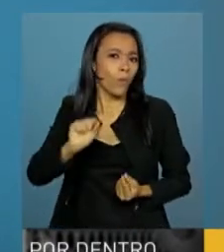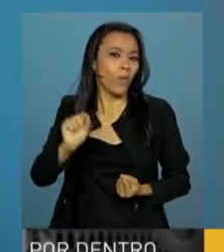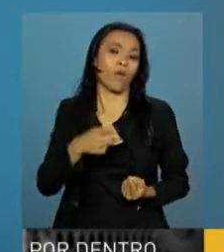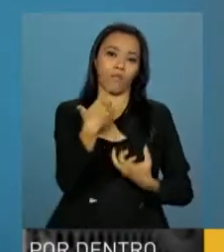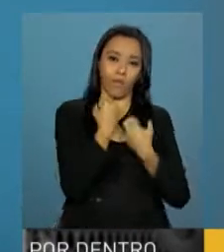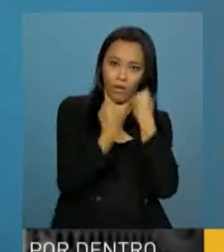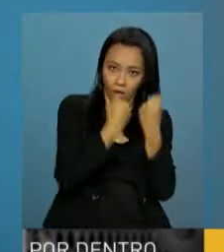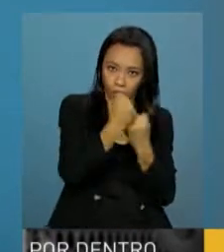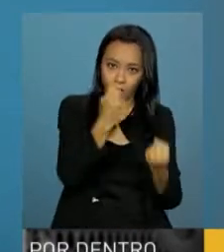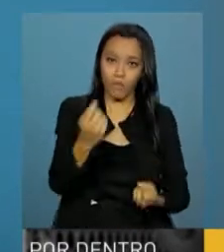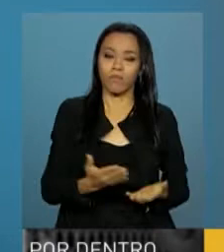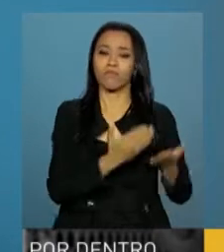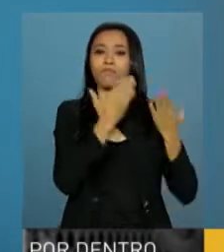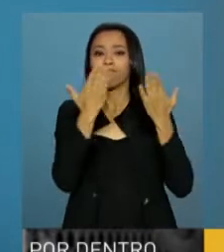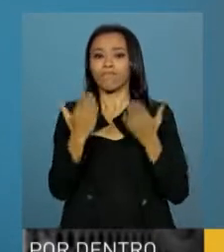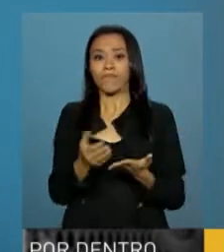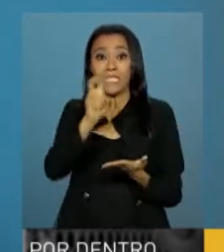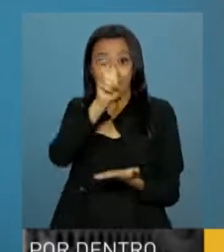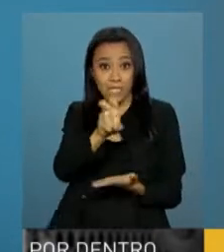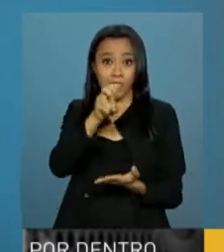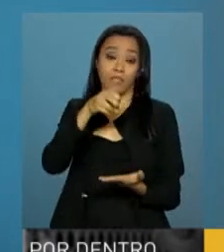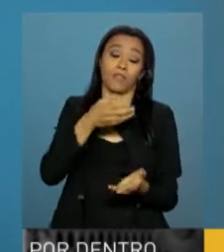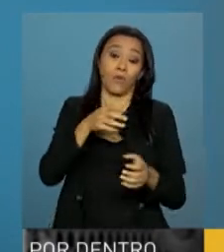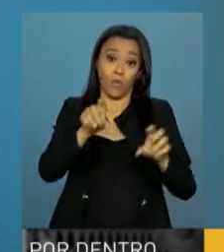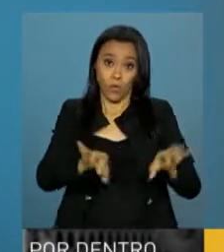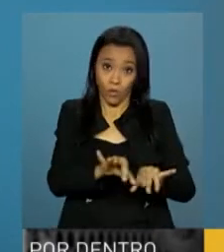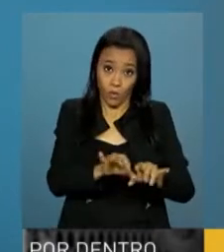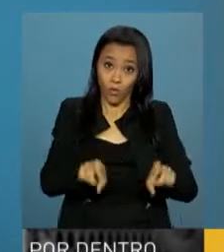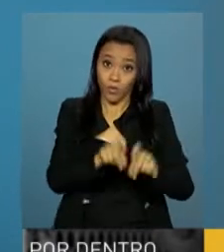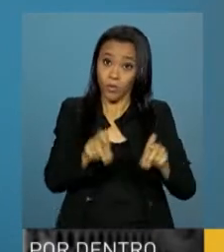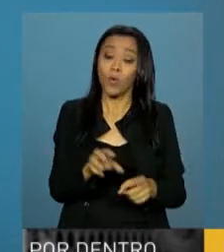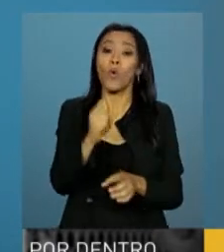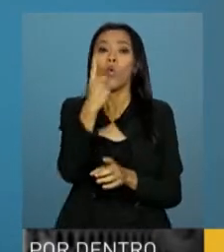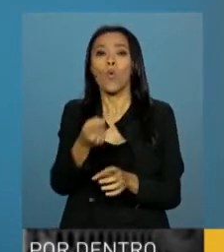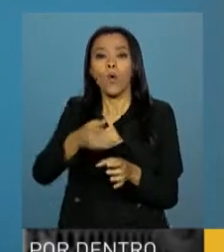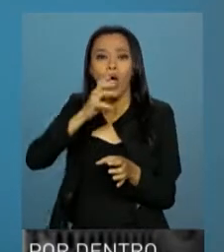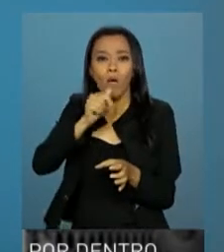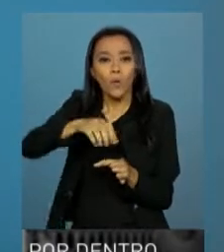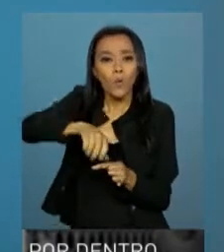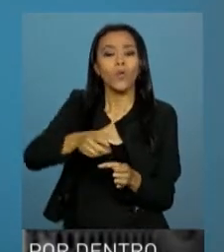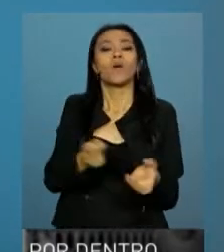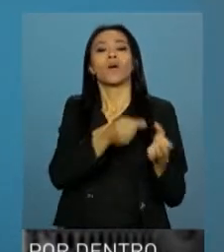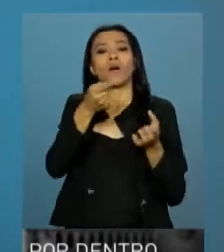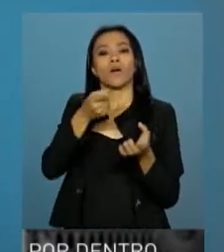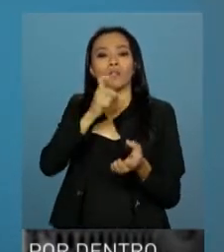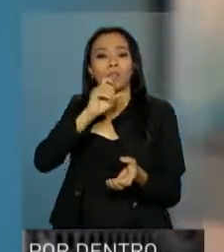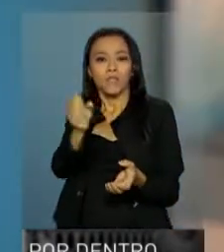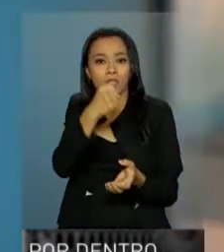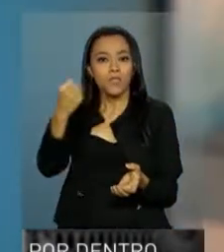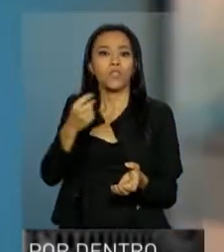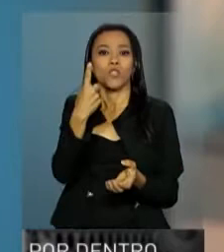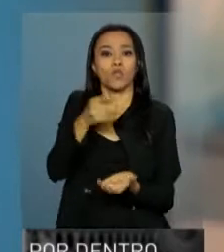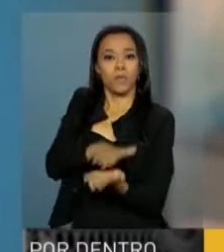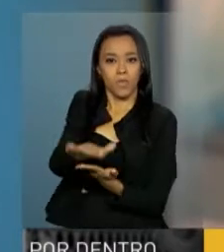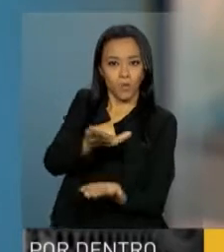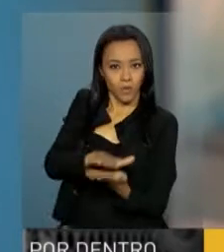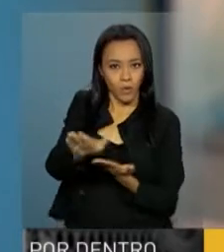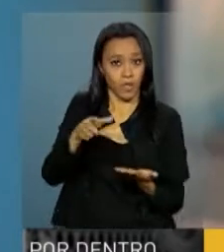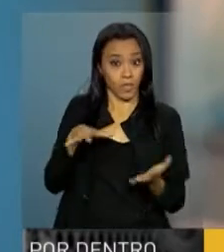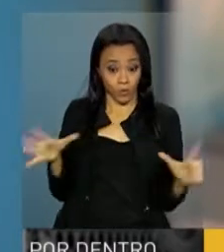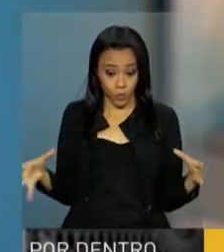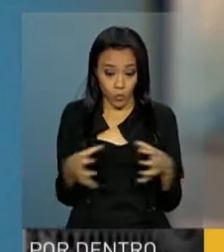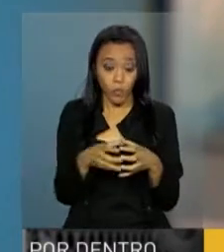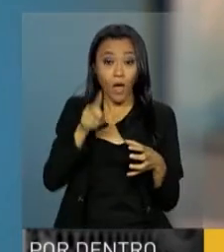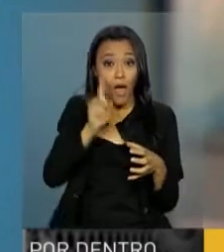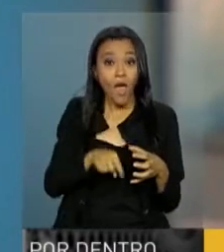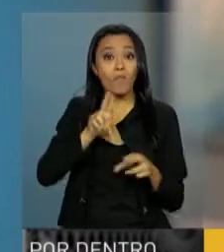automóvel, cinco computadores, um bebedouro, um refrigerador e uma impressora. Eles são originários